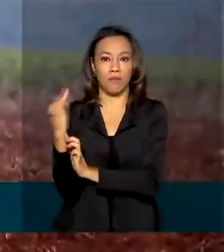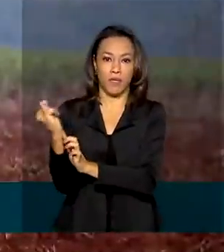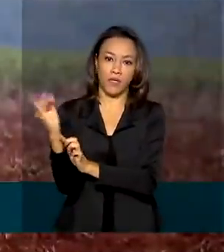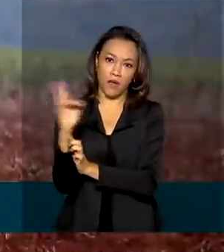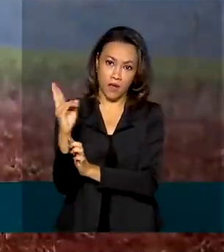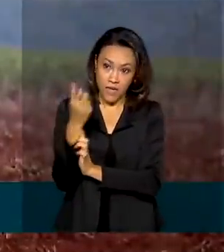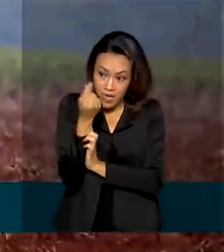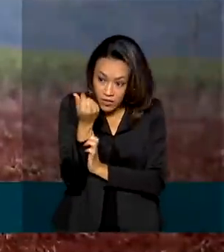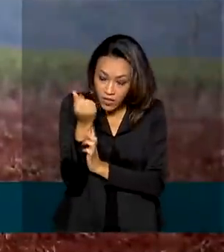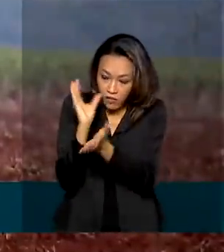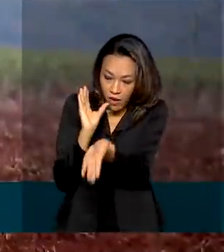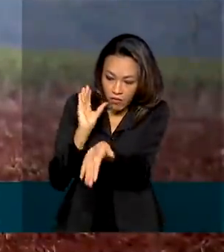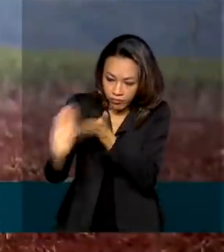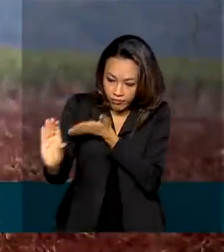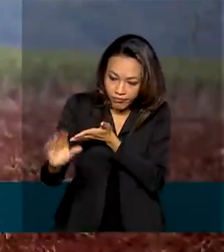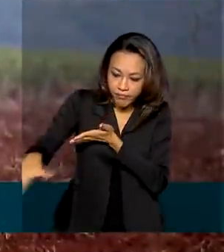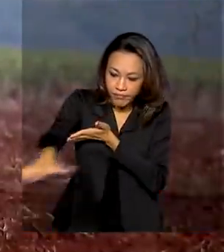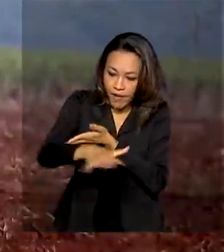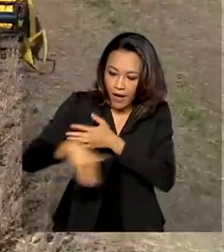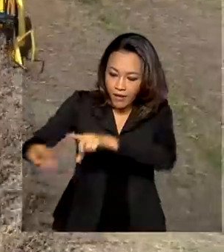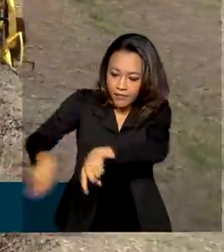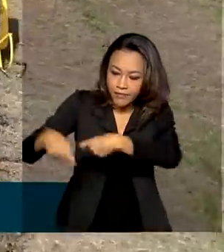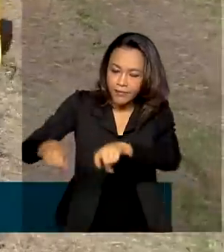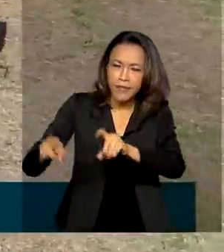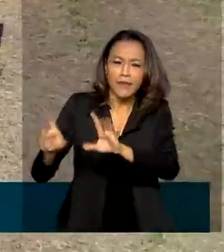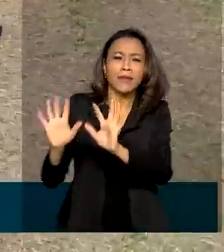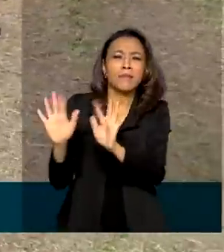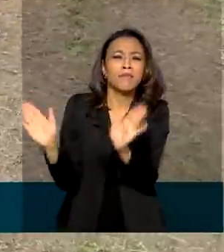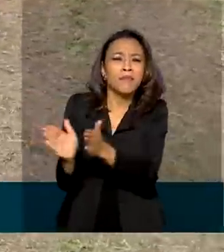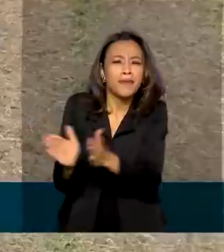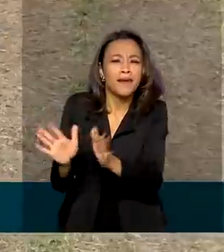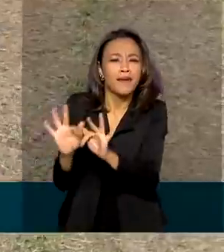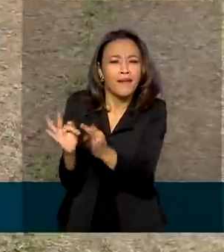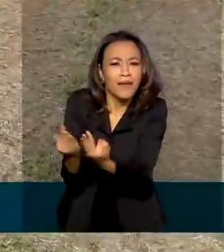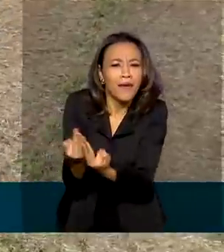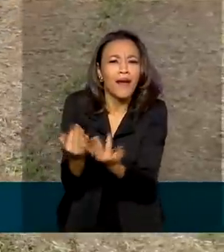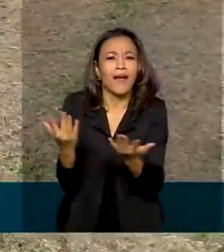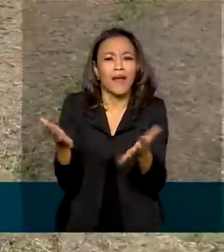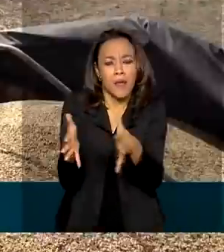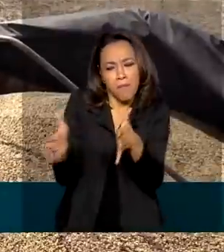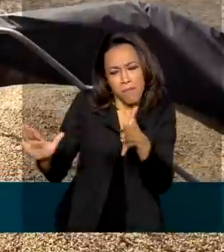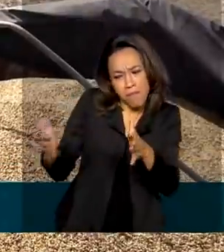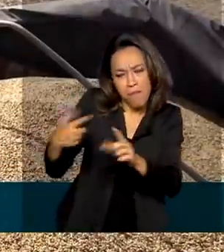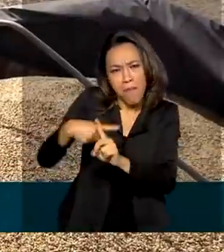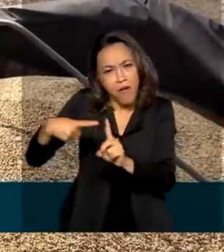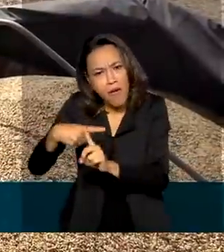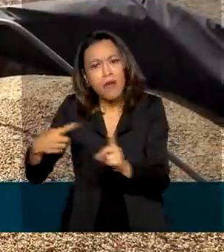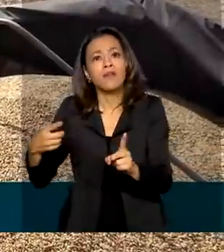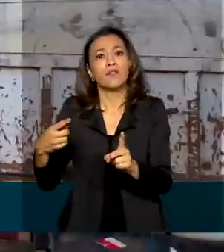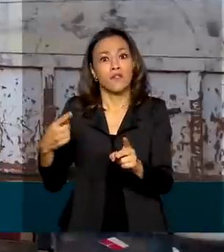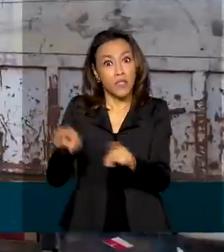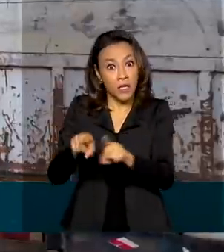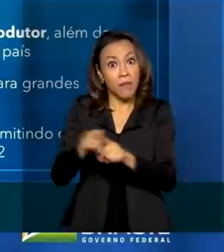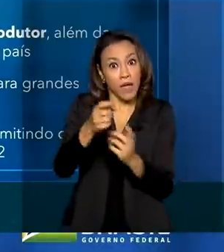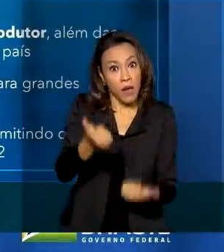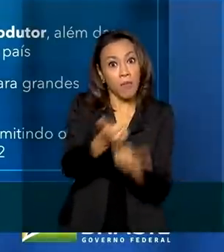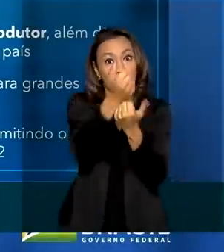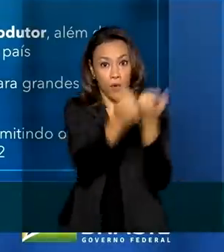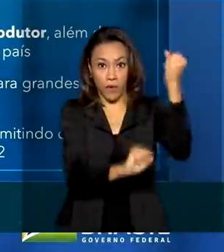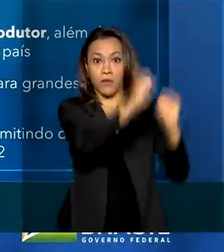que vão para a agricultura familiar, pequenos, médios e grandes produtores, além de cooperativas e agroindústrias.